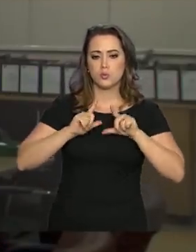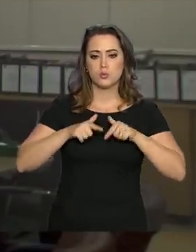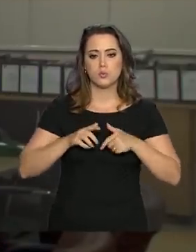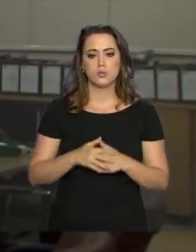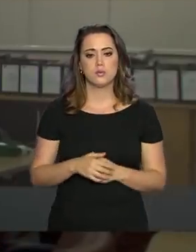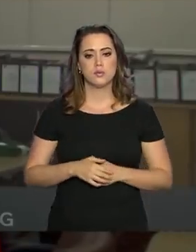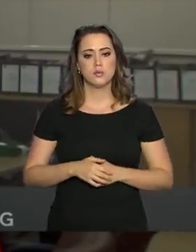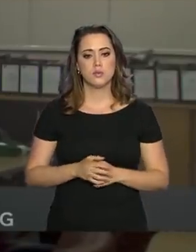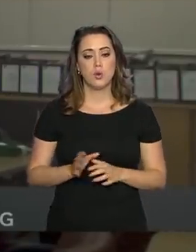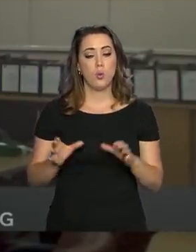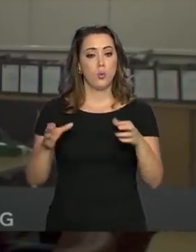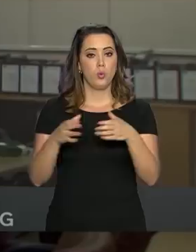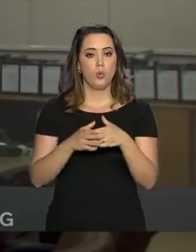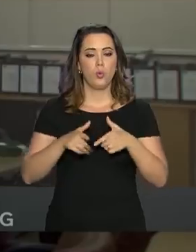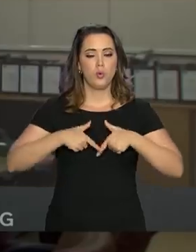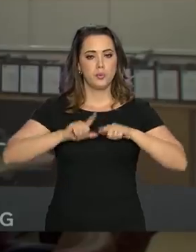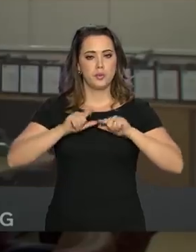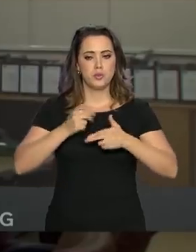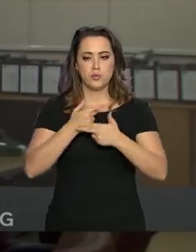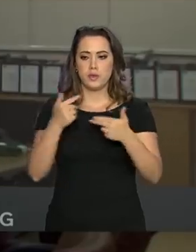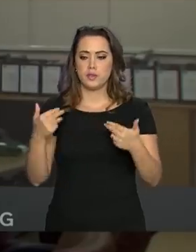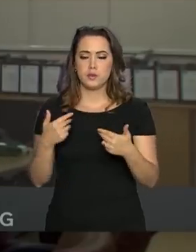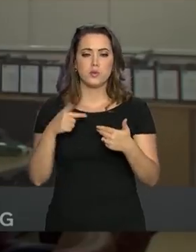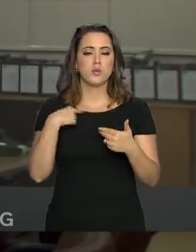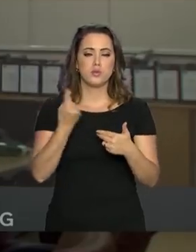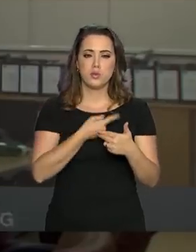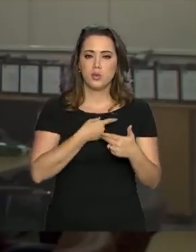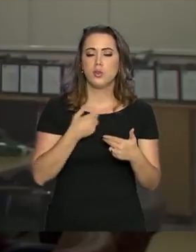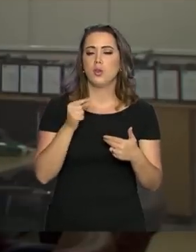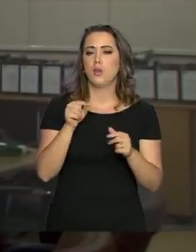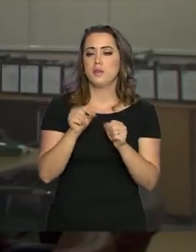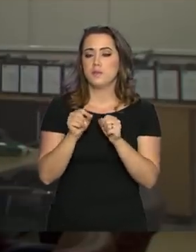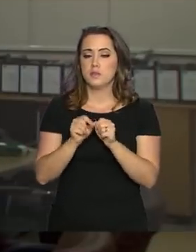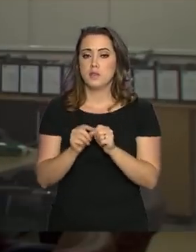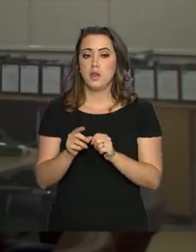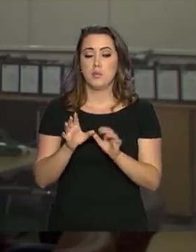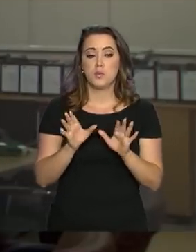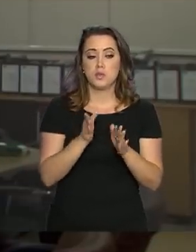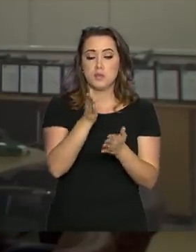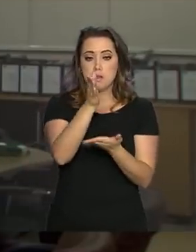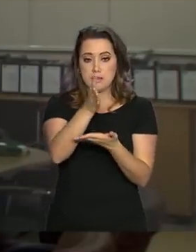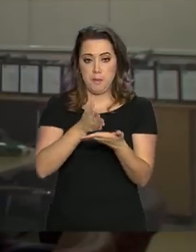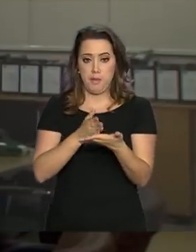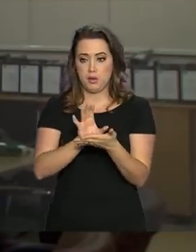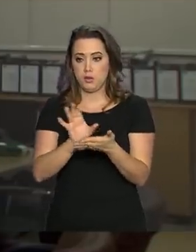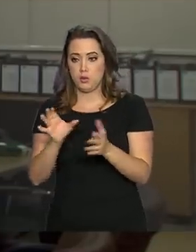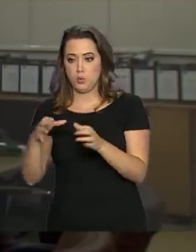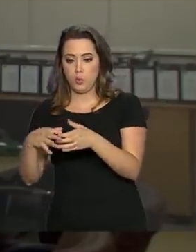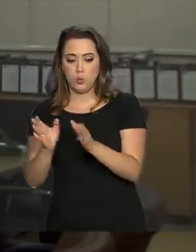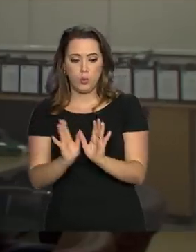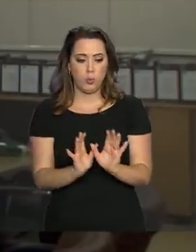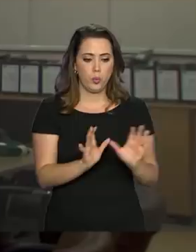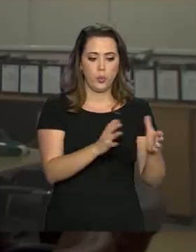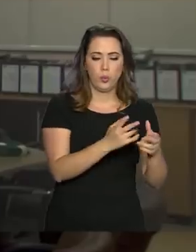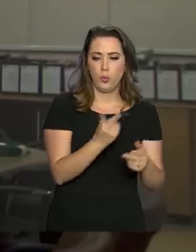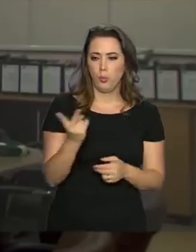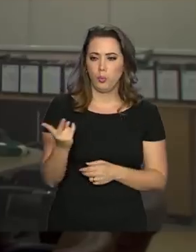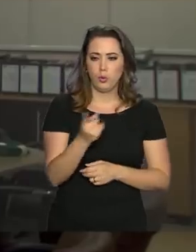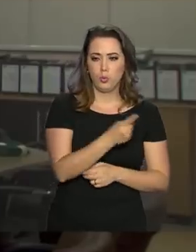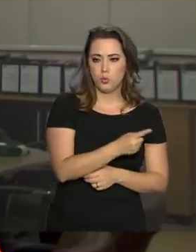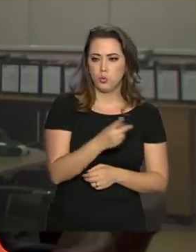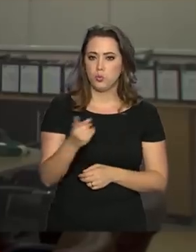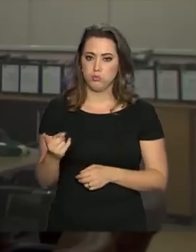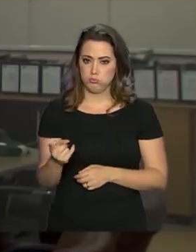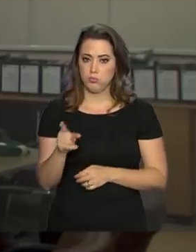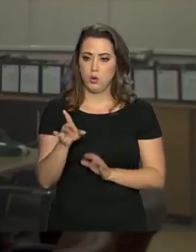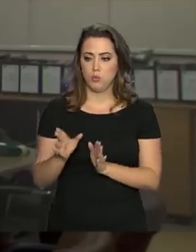militares de Israel vieram com uma série de equipamentos. Nós fizemos duas frentes de trabalho em uma margem e na outra margem